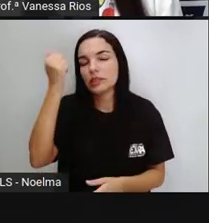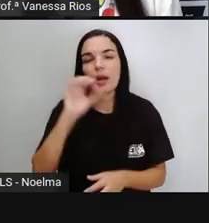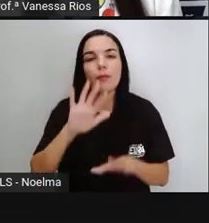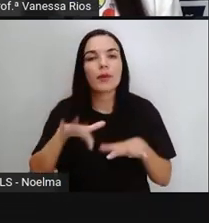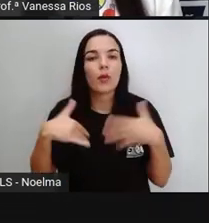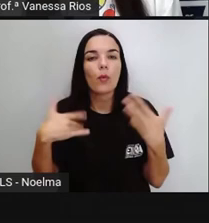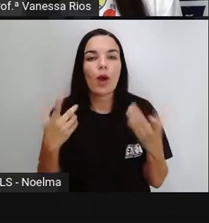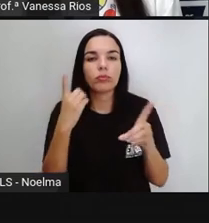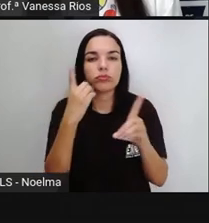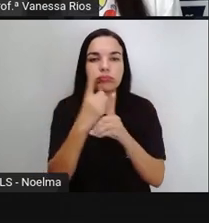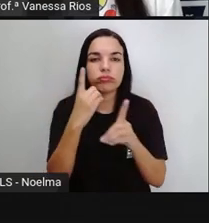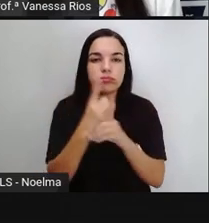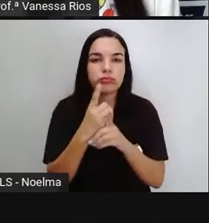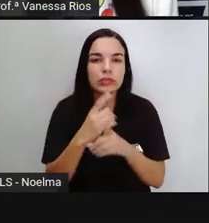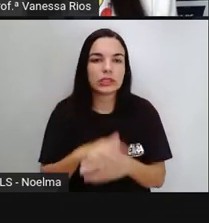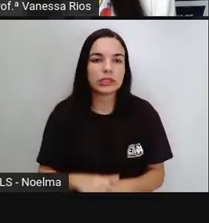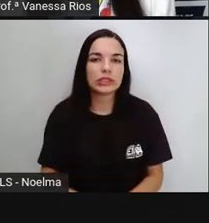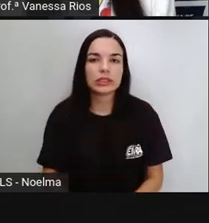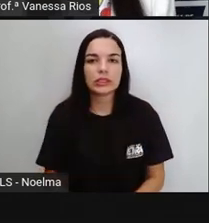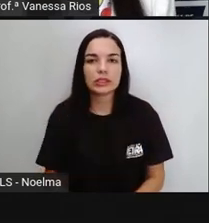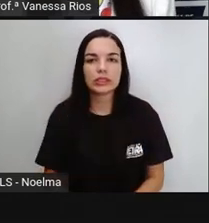incriminados.